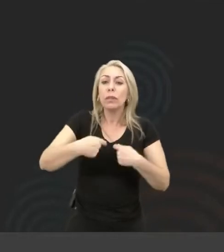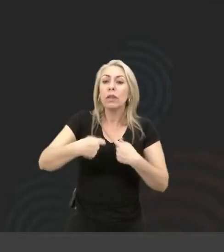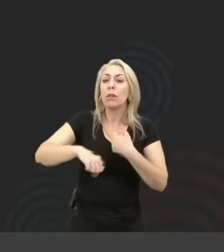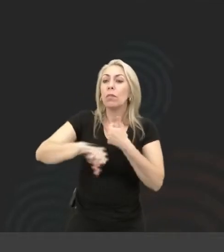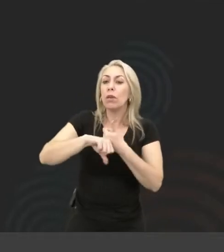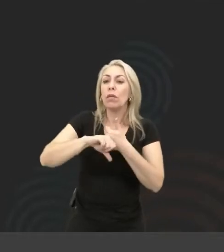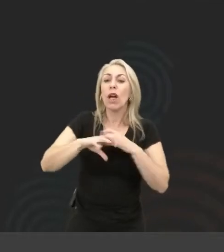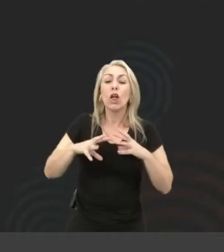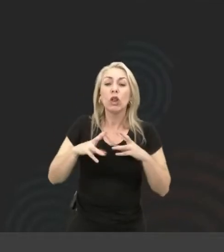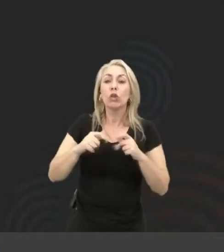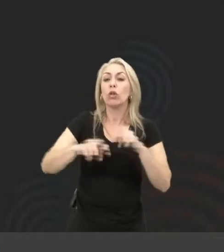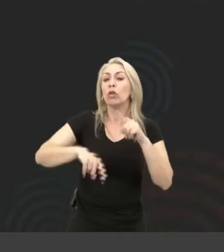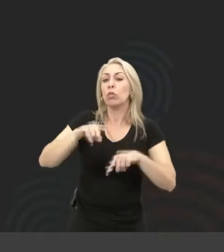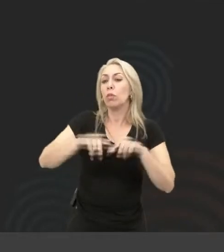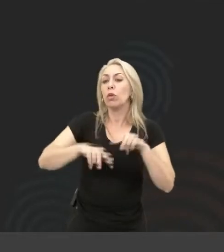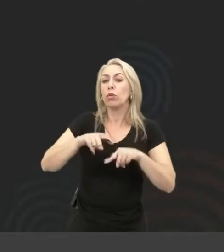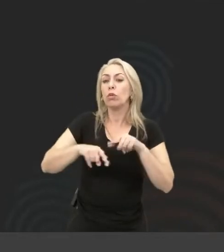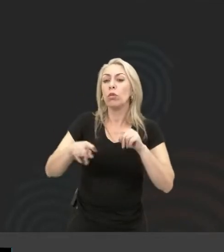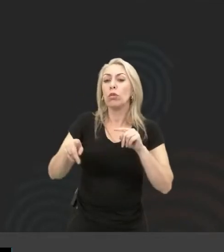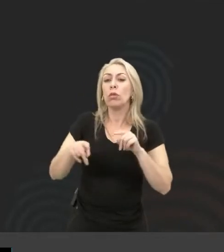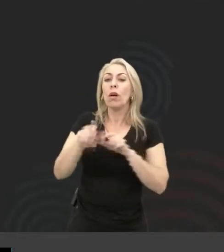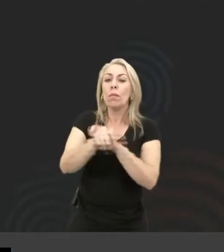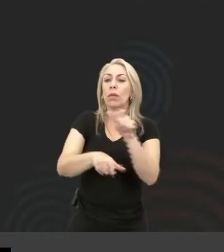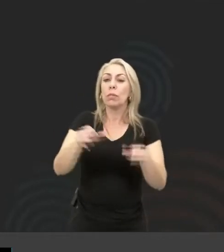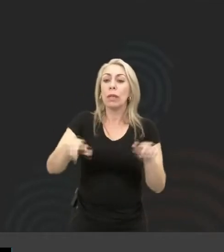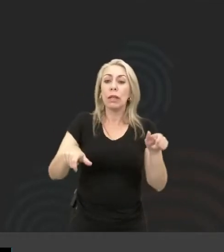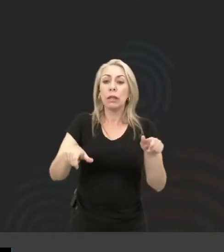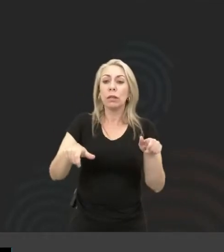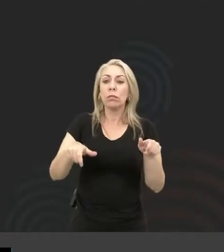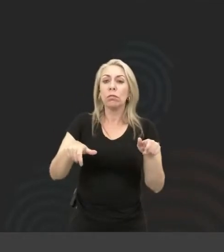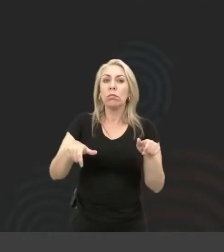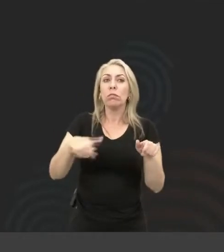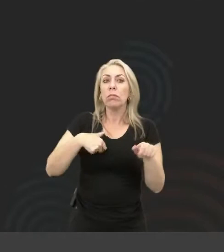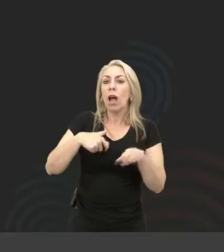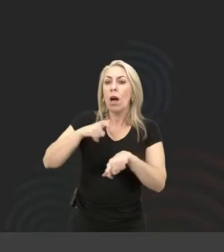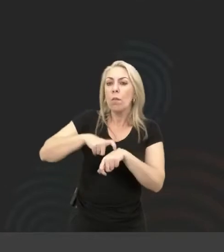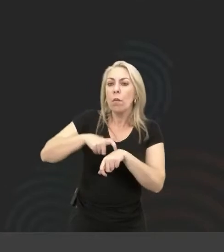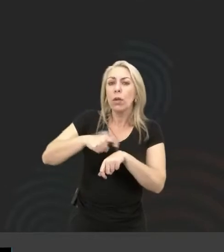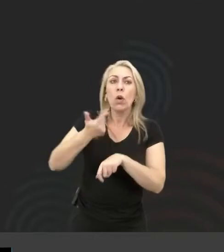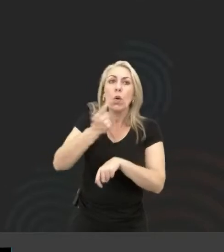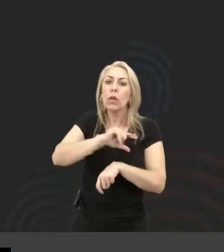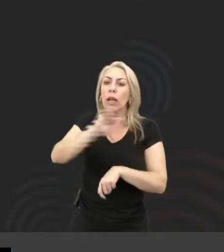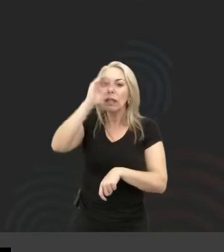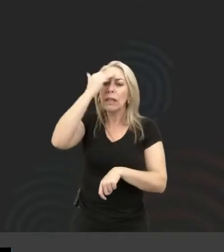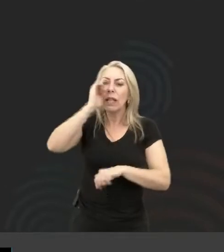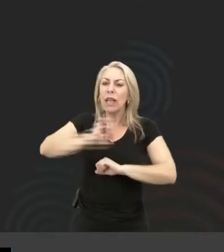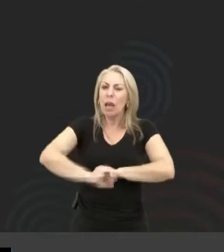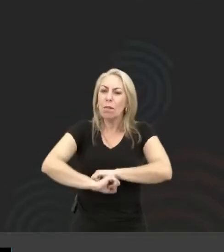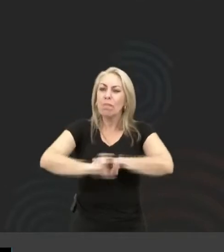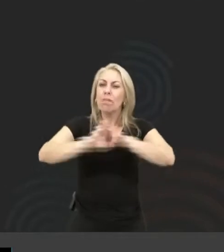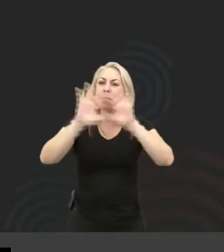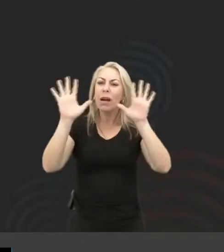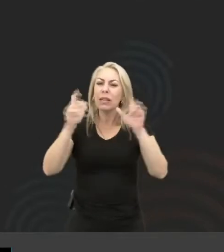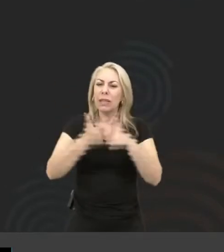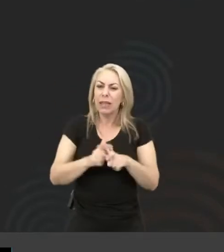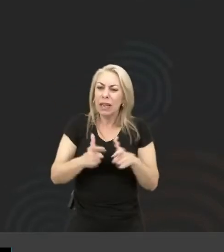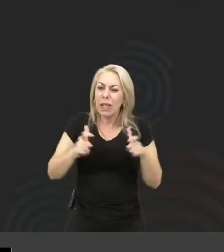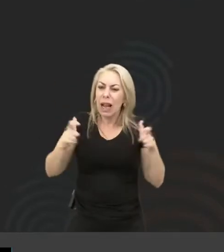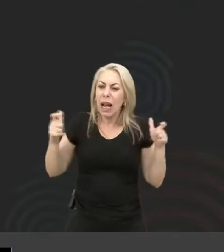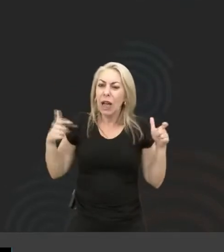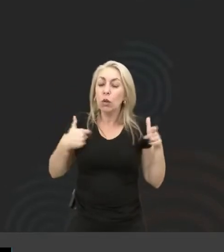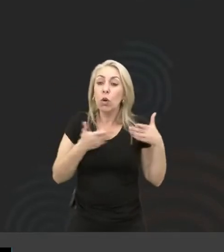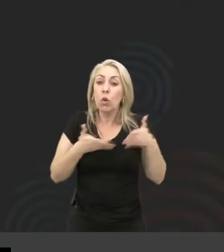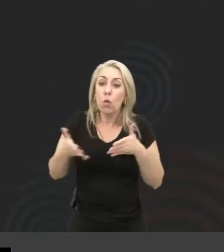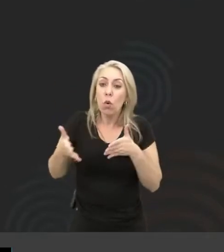para as pessoas. A partir do momento que a gente consegue entender isso, de uma maneira mais ampla, o